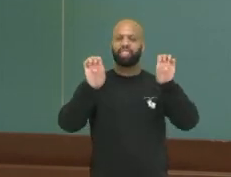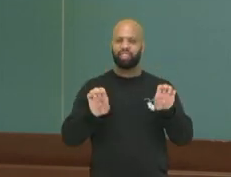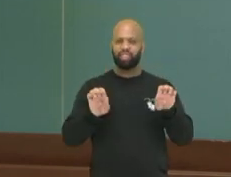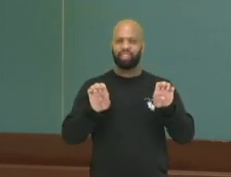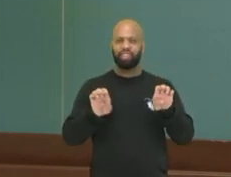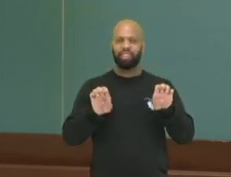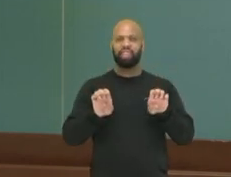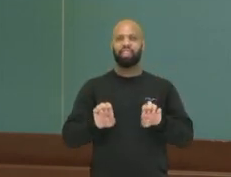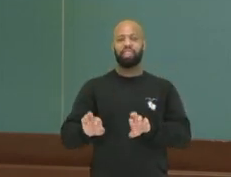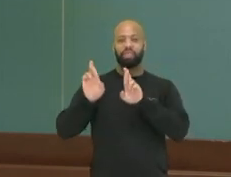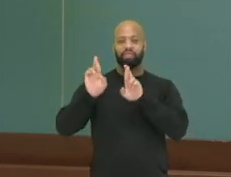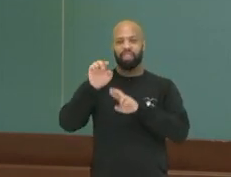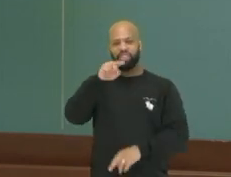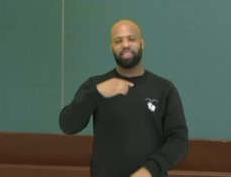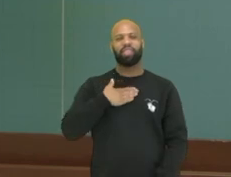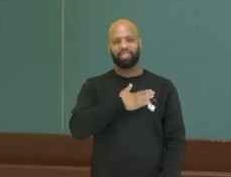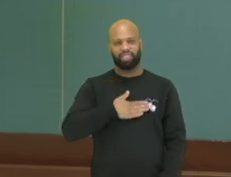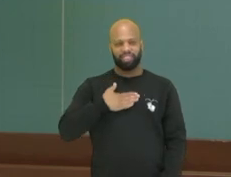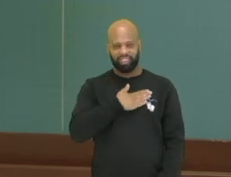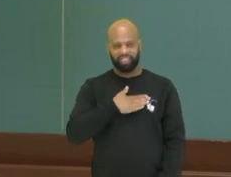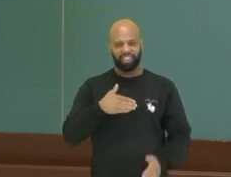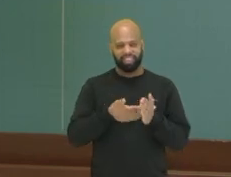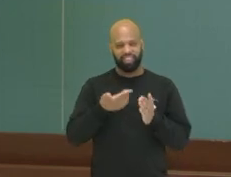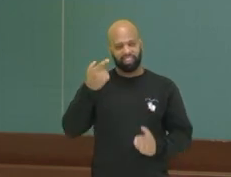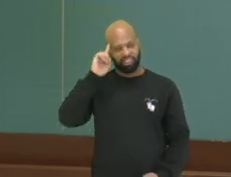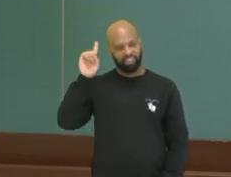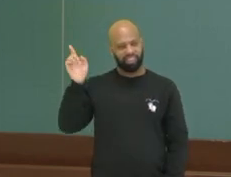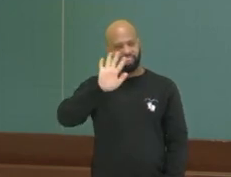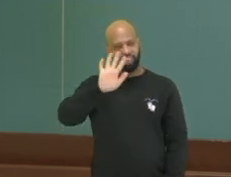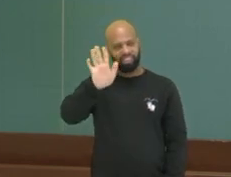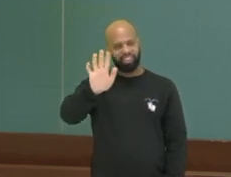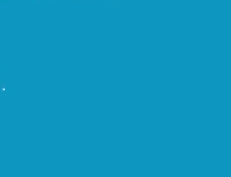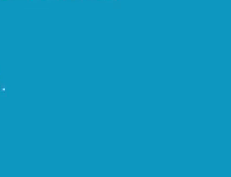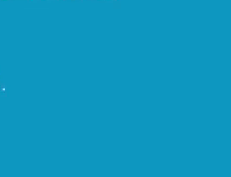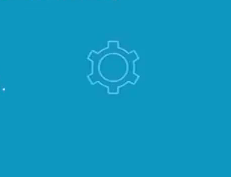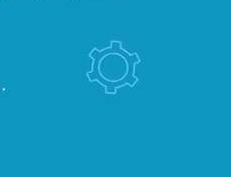cromossomos. Espero que vocês tenham gostado. Até breve!